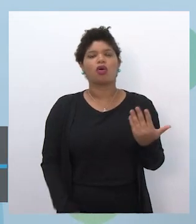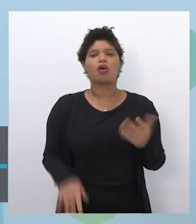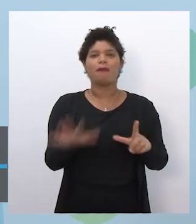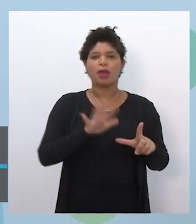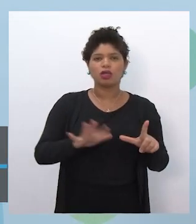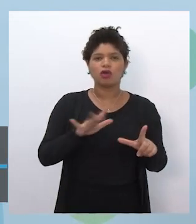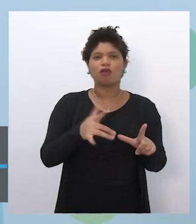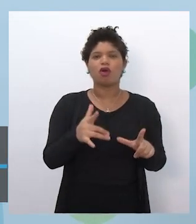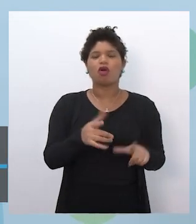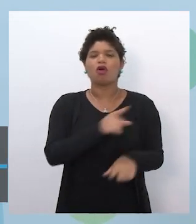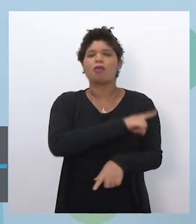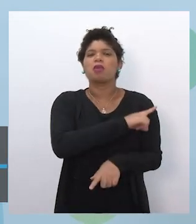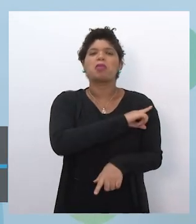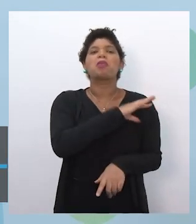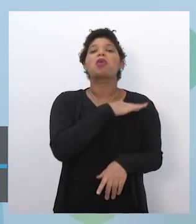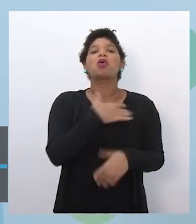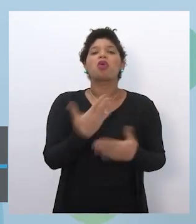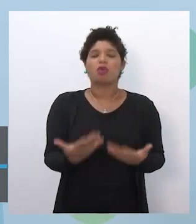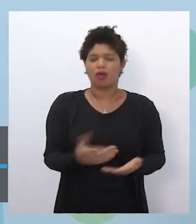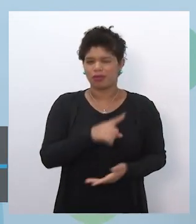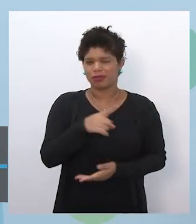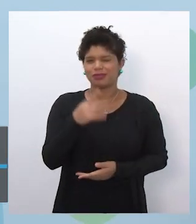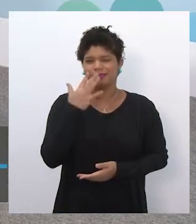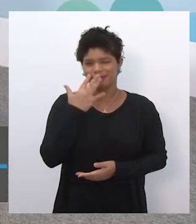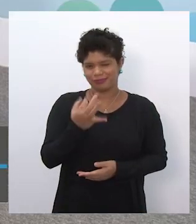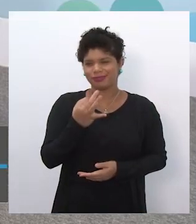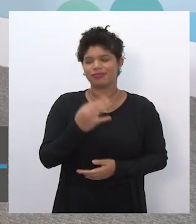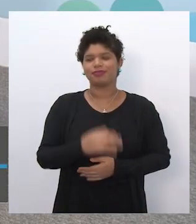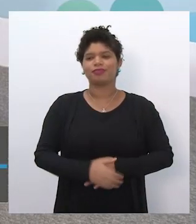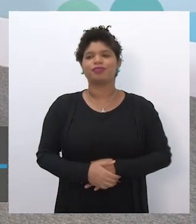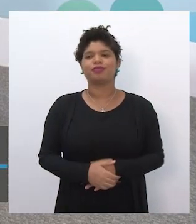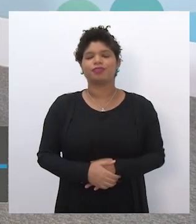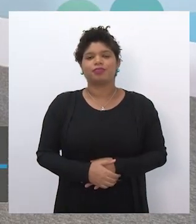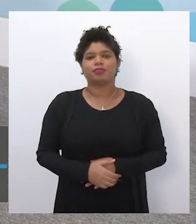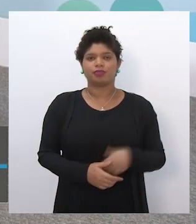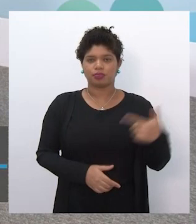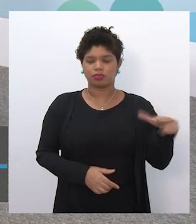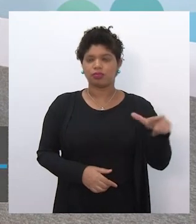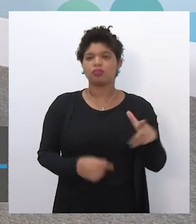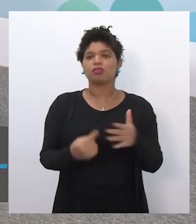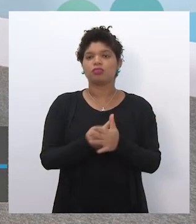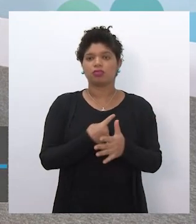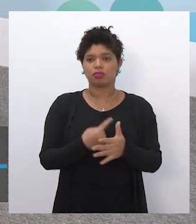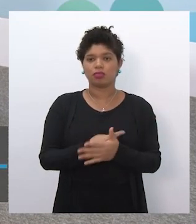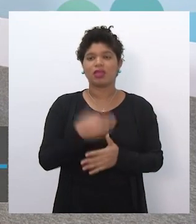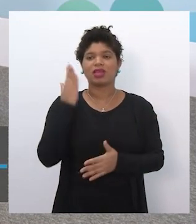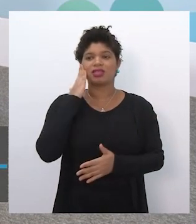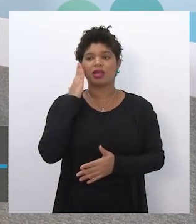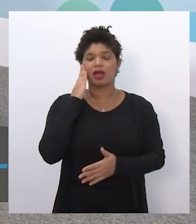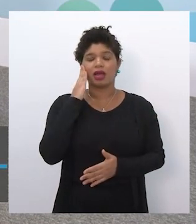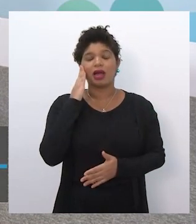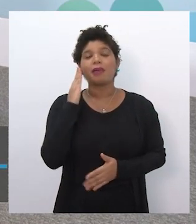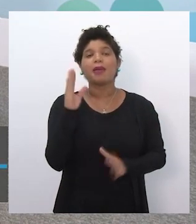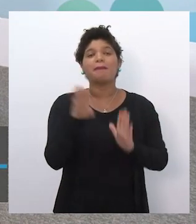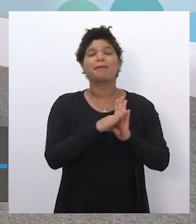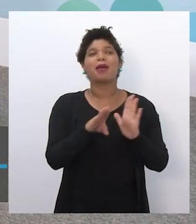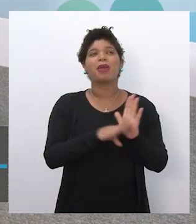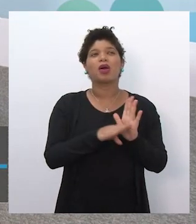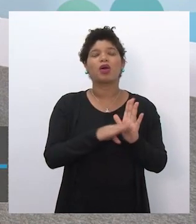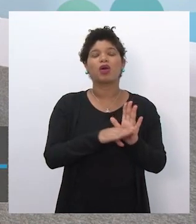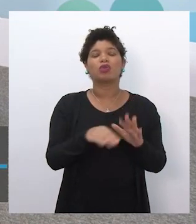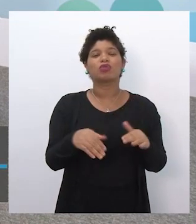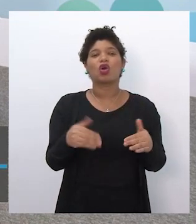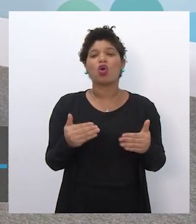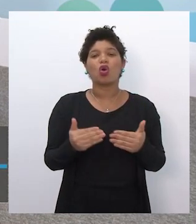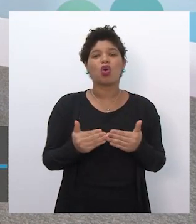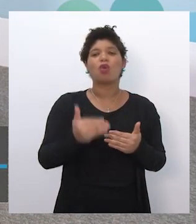serve, como funciona e tal, então fiquem ligados. Tem uma pergunta aqui também sobre cronograma, em relação a quando essas turmas